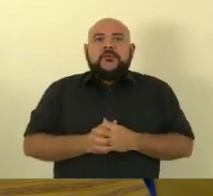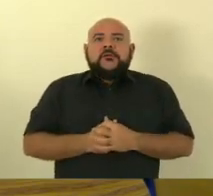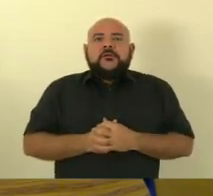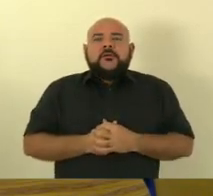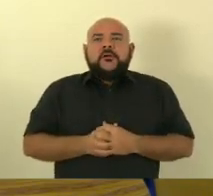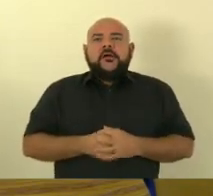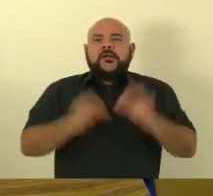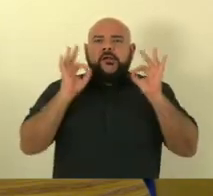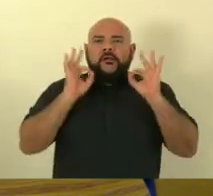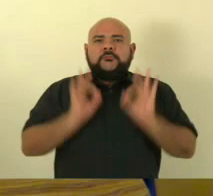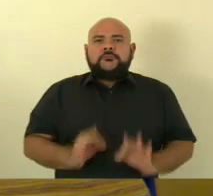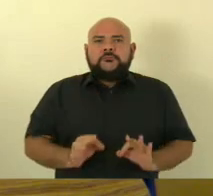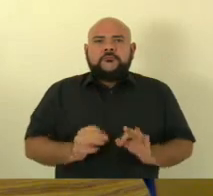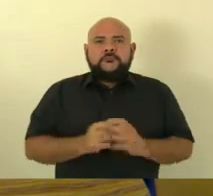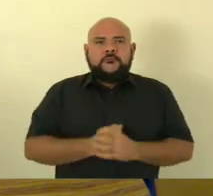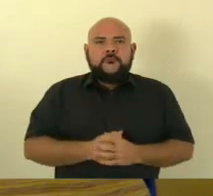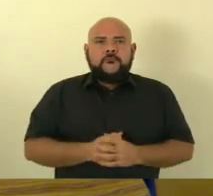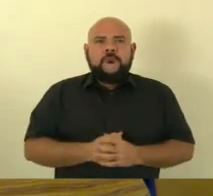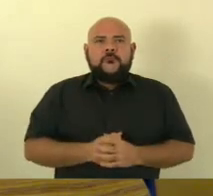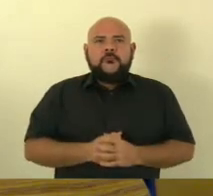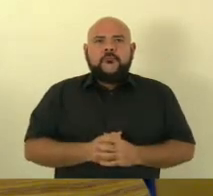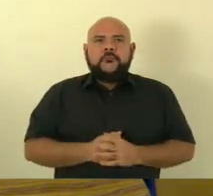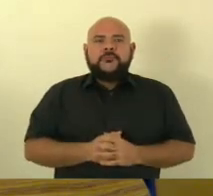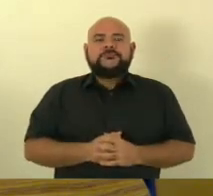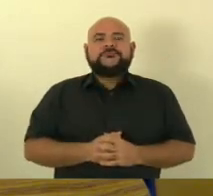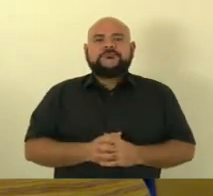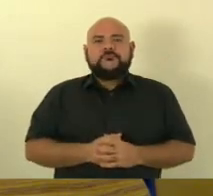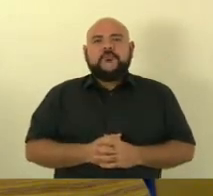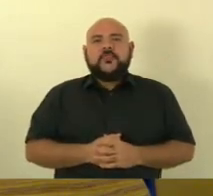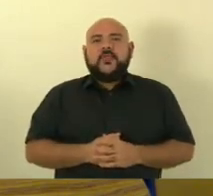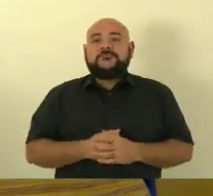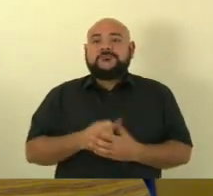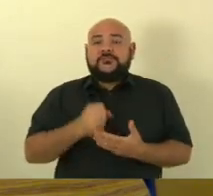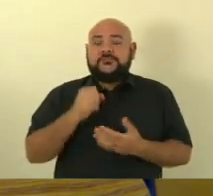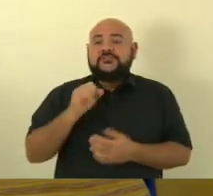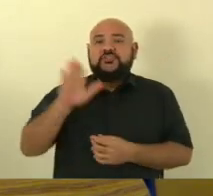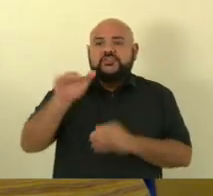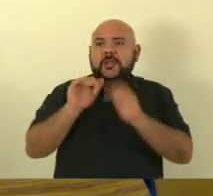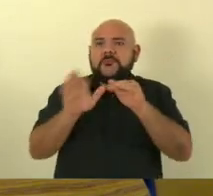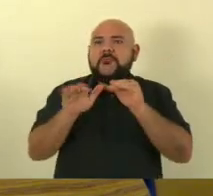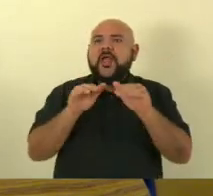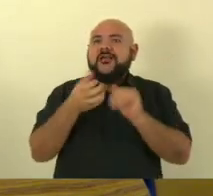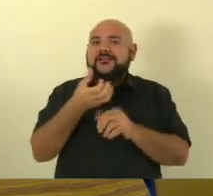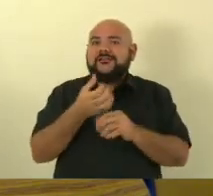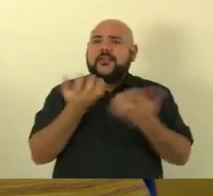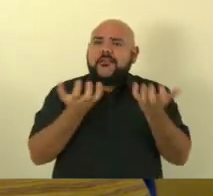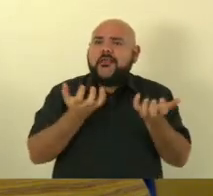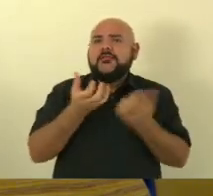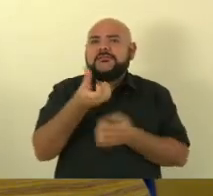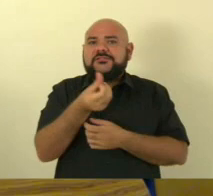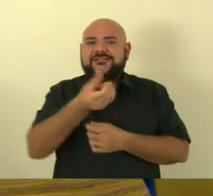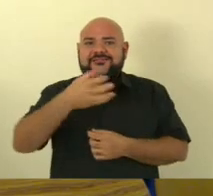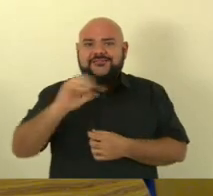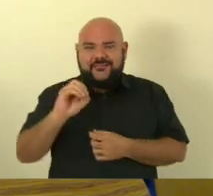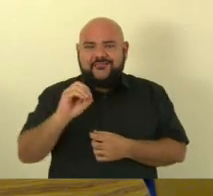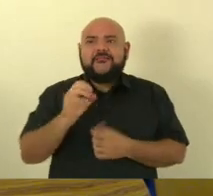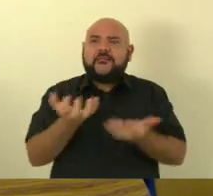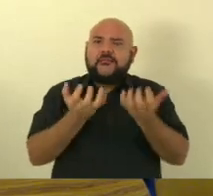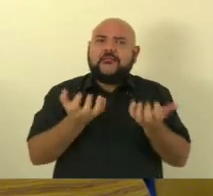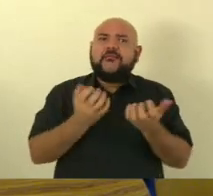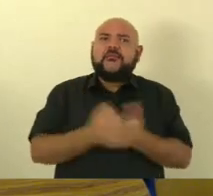serão nomeados e nós queremos os 60 e nós quando tivemos lá